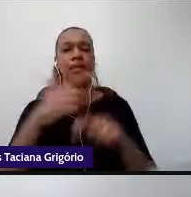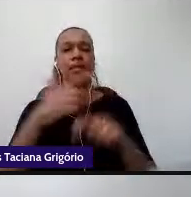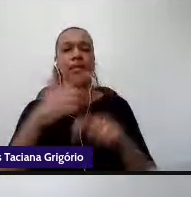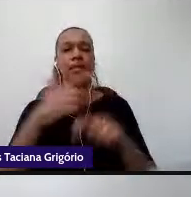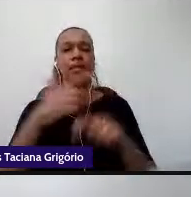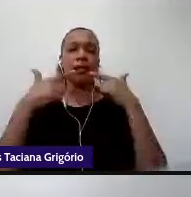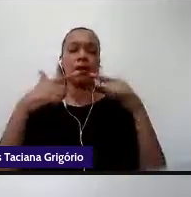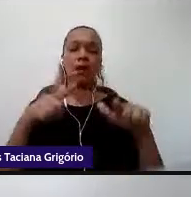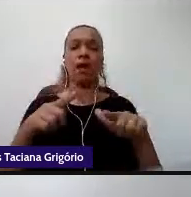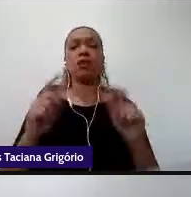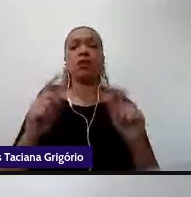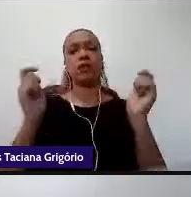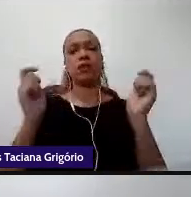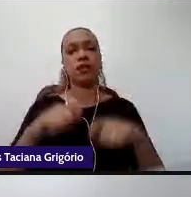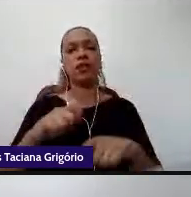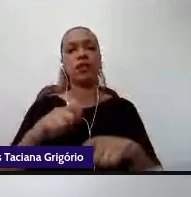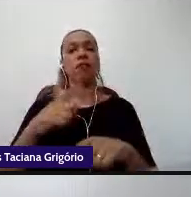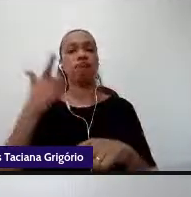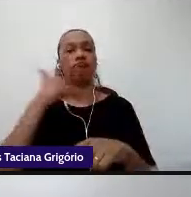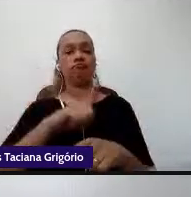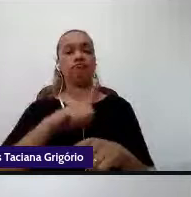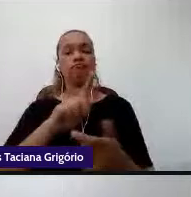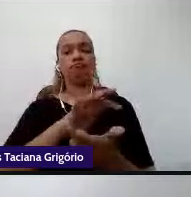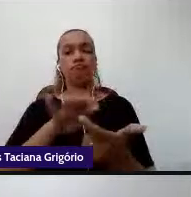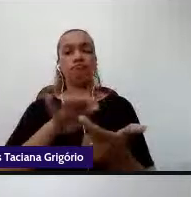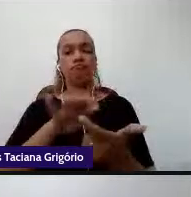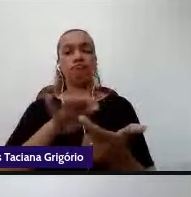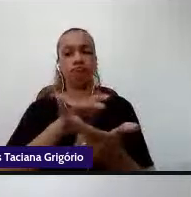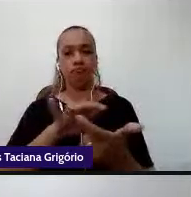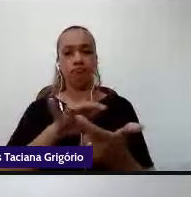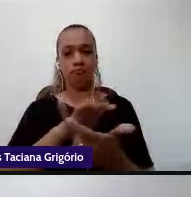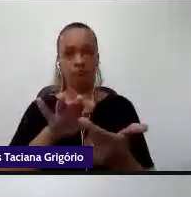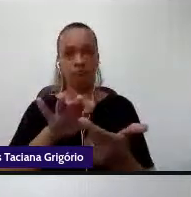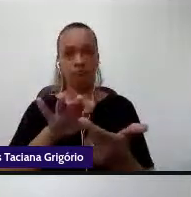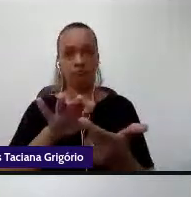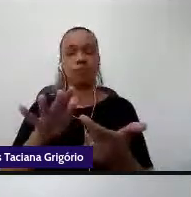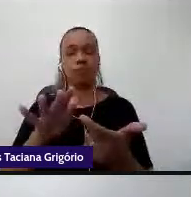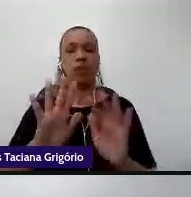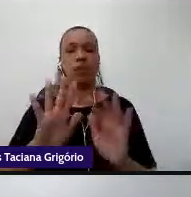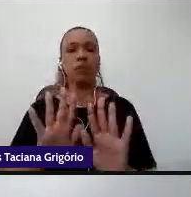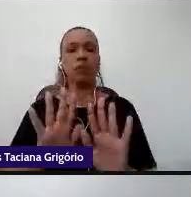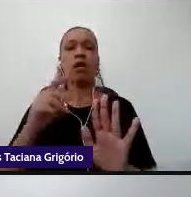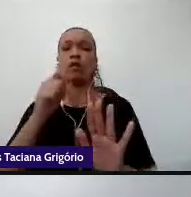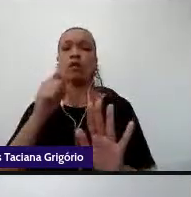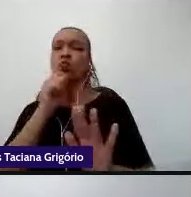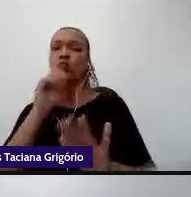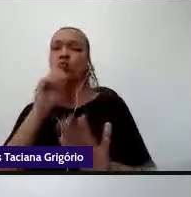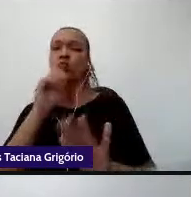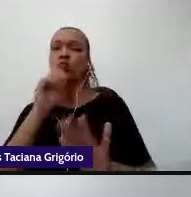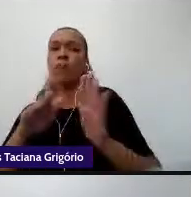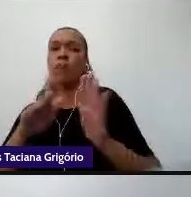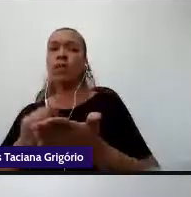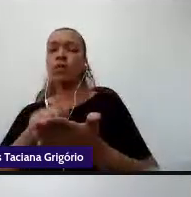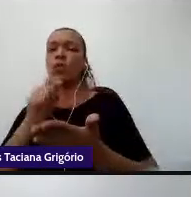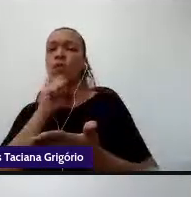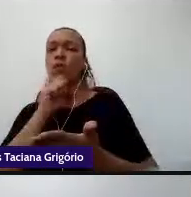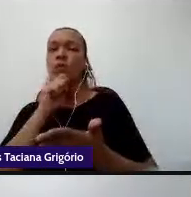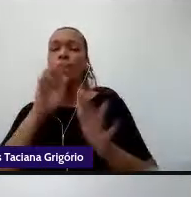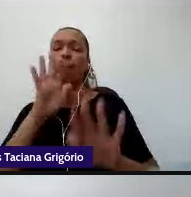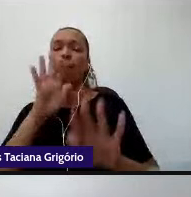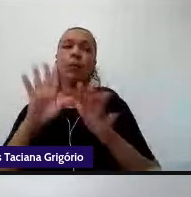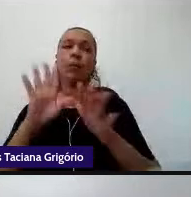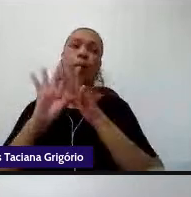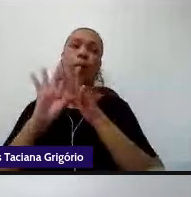necessariamente ele terá o domínio da escrita, mas dependendo do seu contexto social, ele terá algum grau de